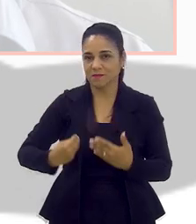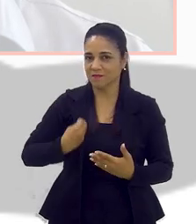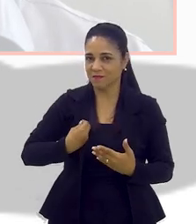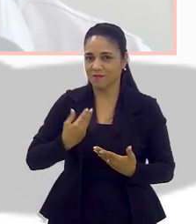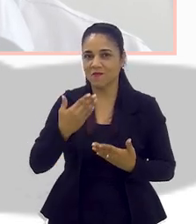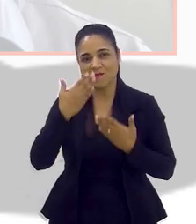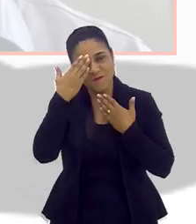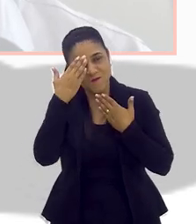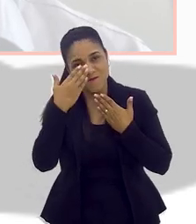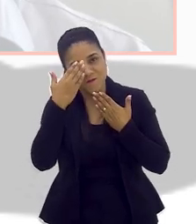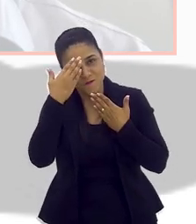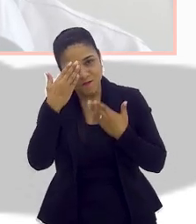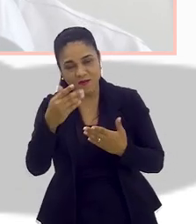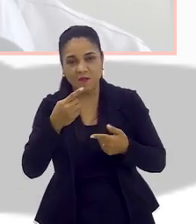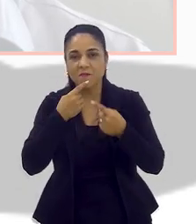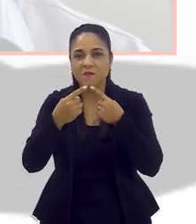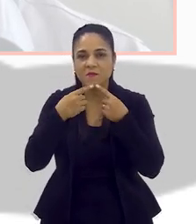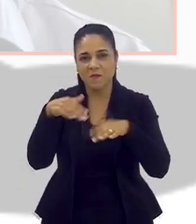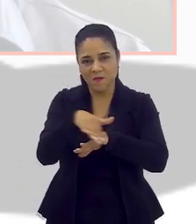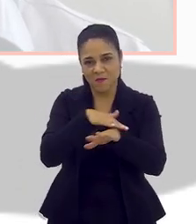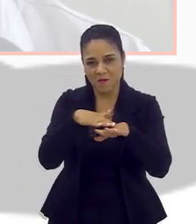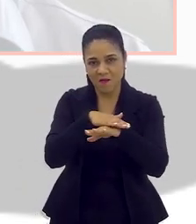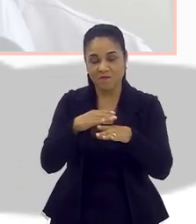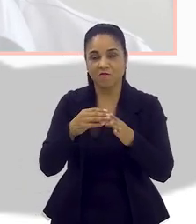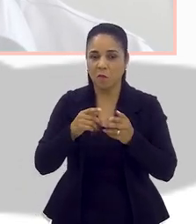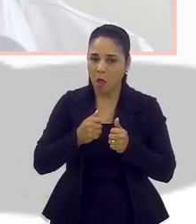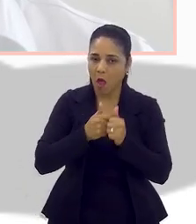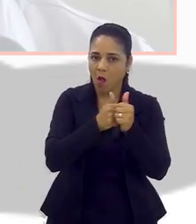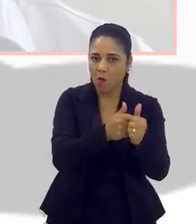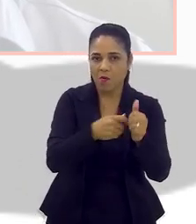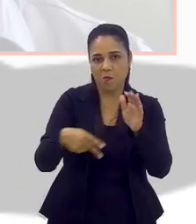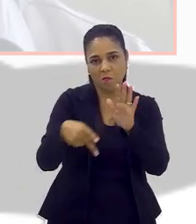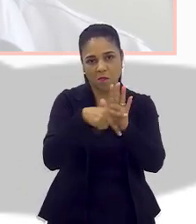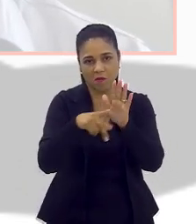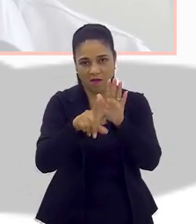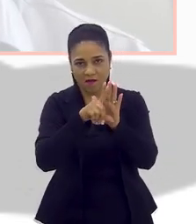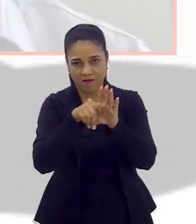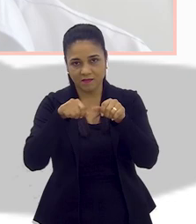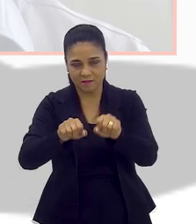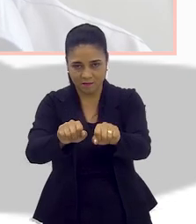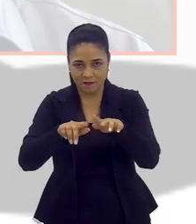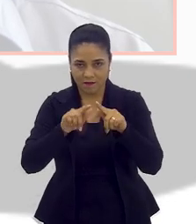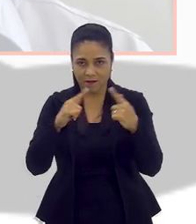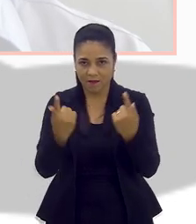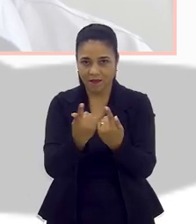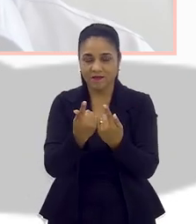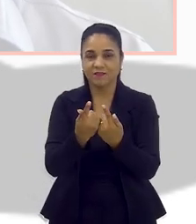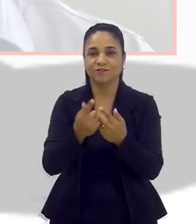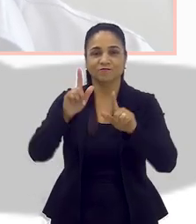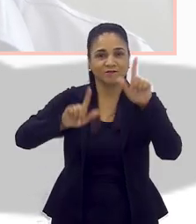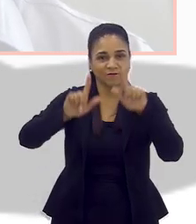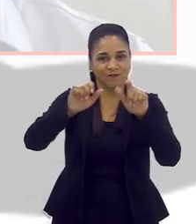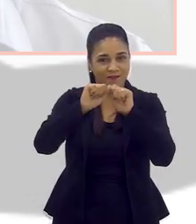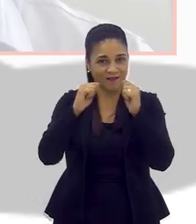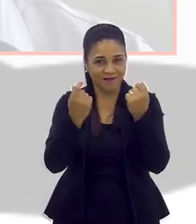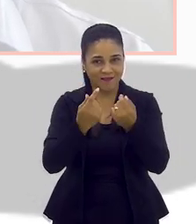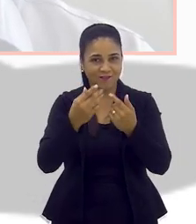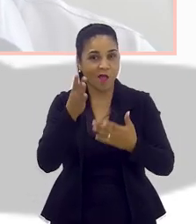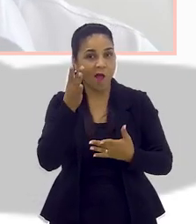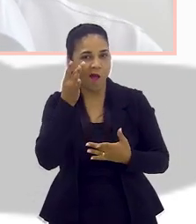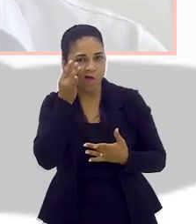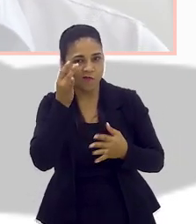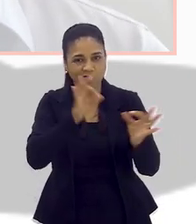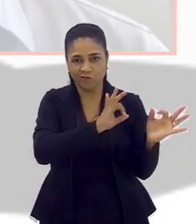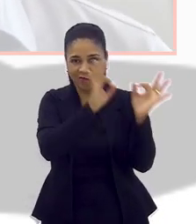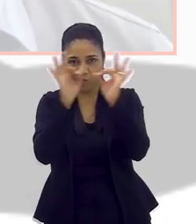sua presença. Muito obrigada pelo papo. Vamos acompanhar, então, a tramitação desse projeto aqui na Leste. Eu já dei o recado aí dos canais, né? Aqui pela TV Alerje,